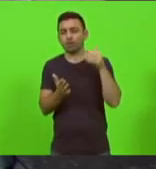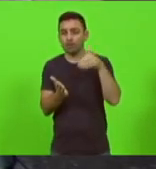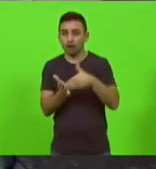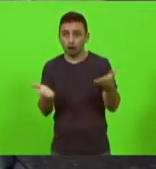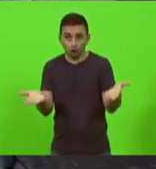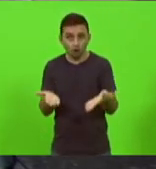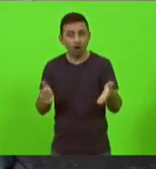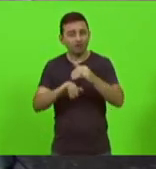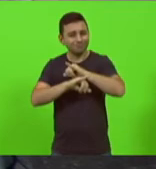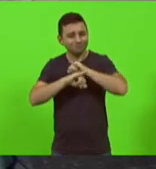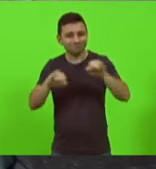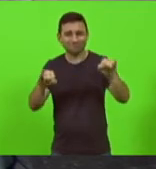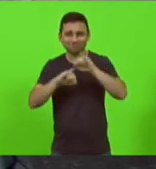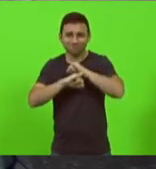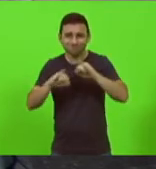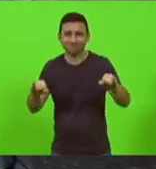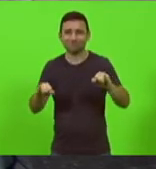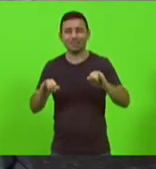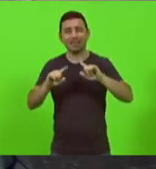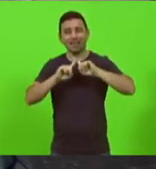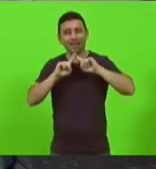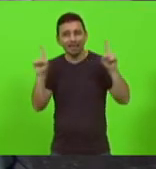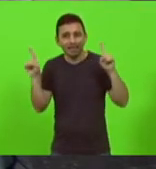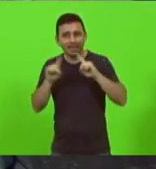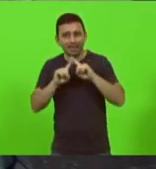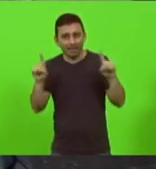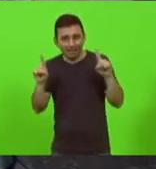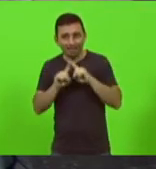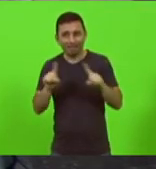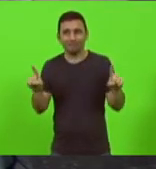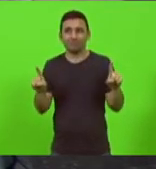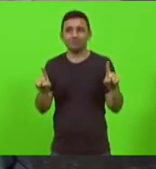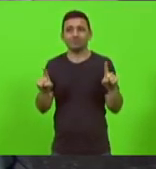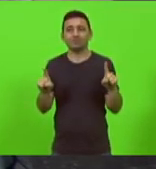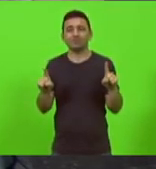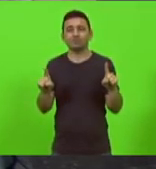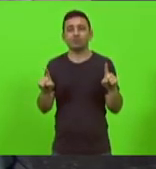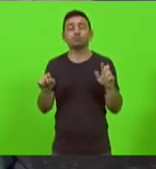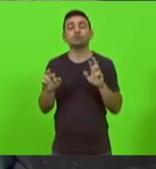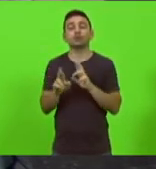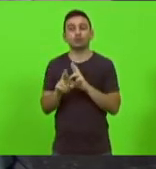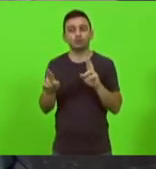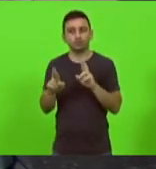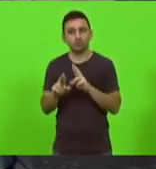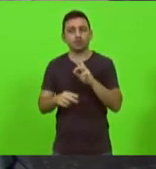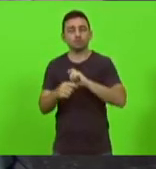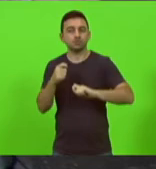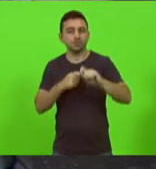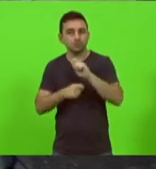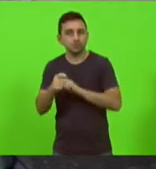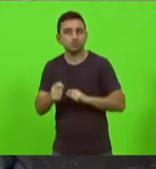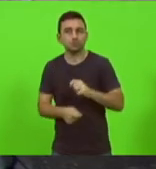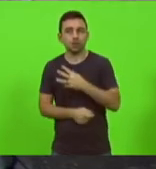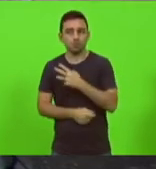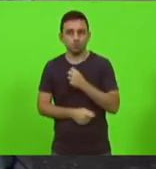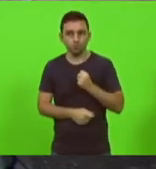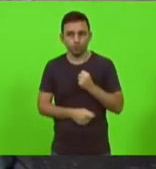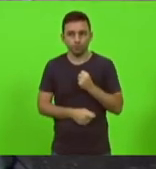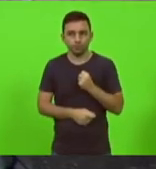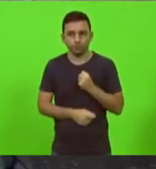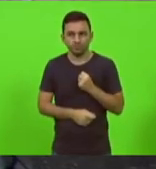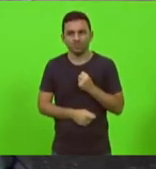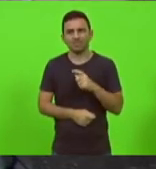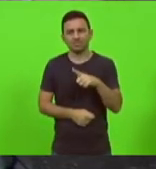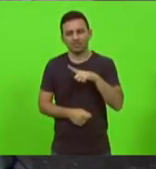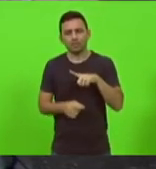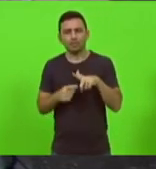foi reclamação em cima de reclamação com relação a administração do SAMU manutenção